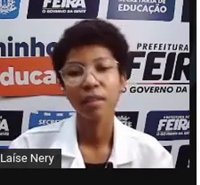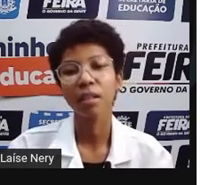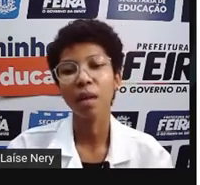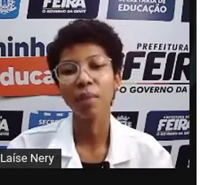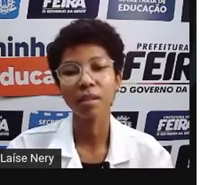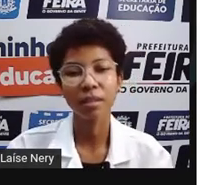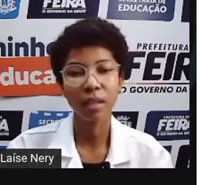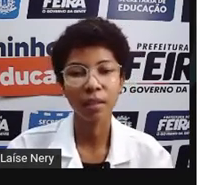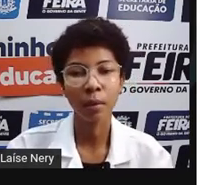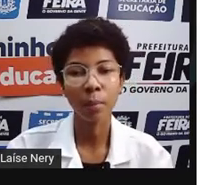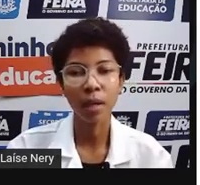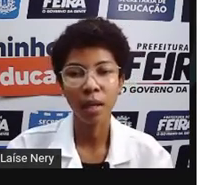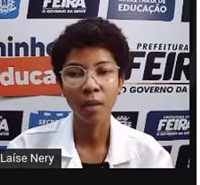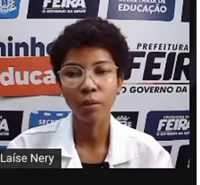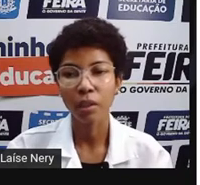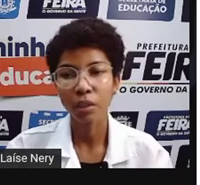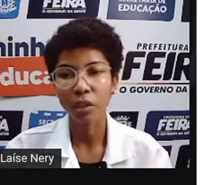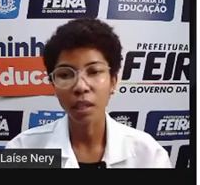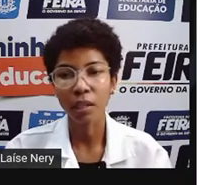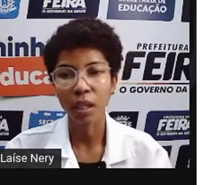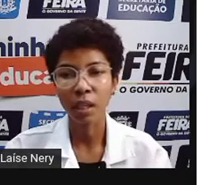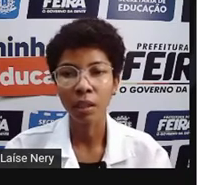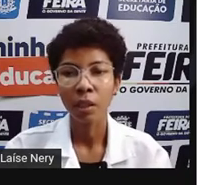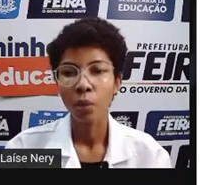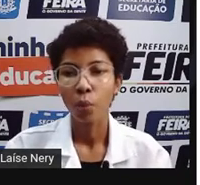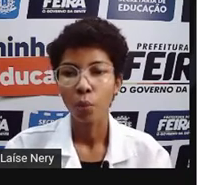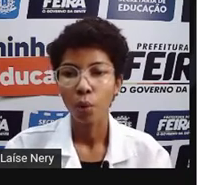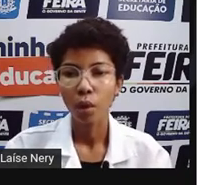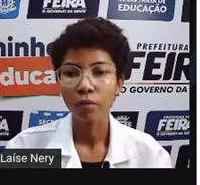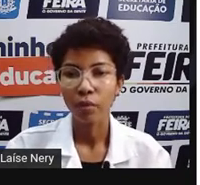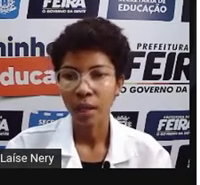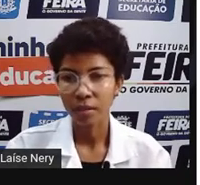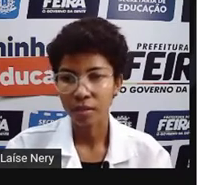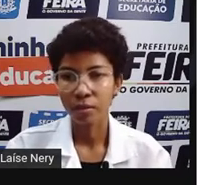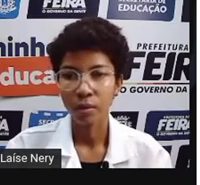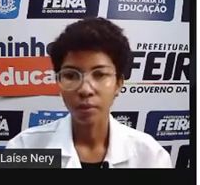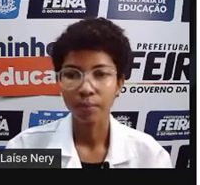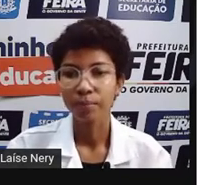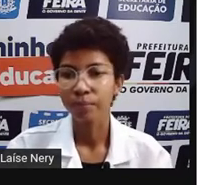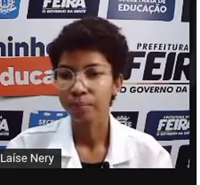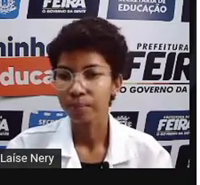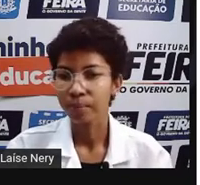que é apresentada no aparelho e indicada em watts.